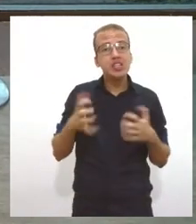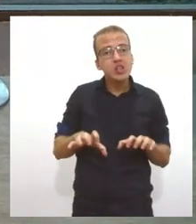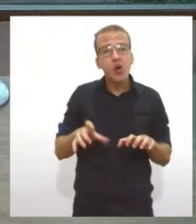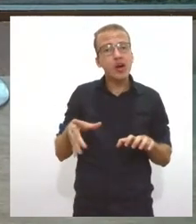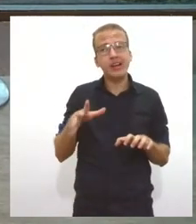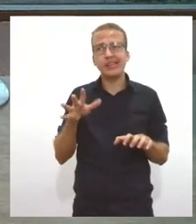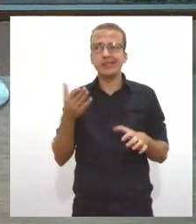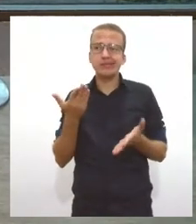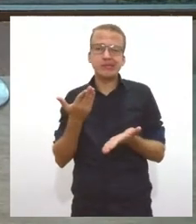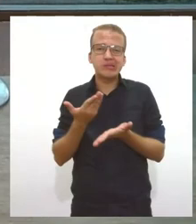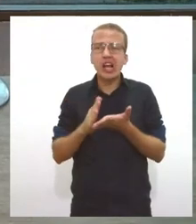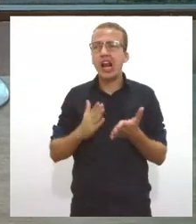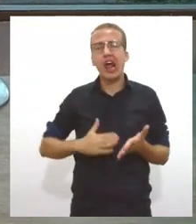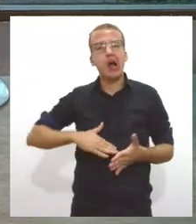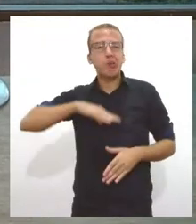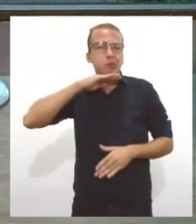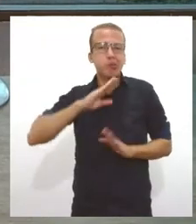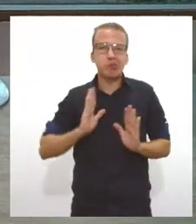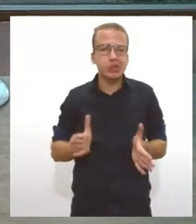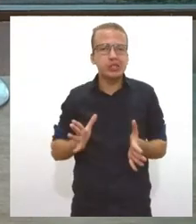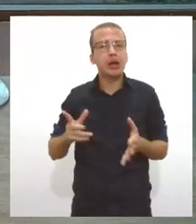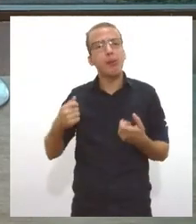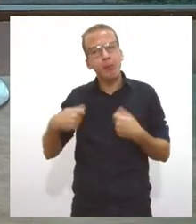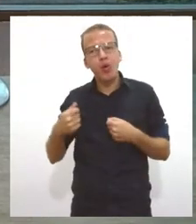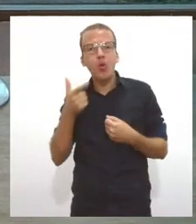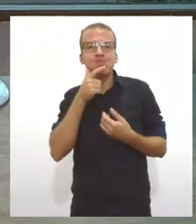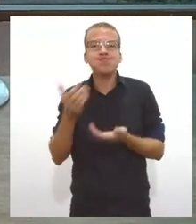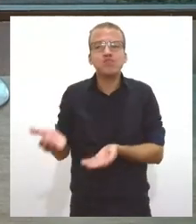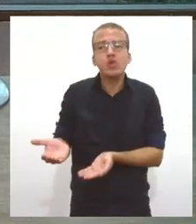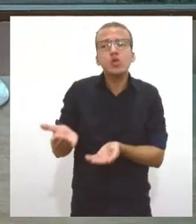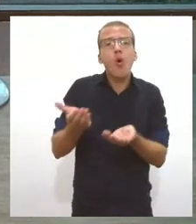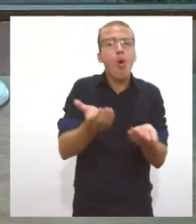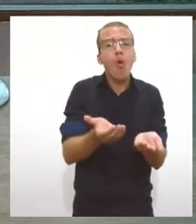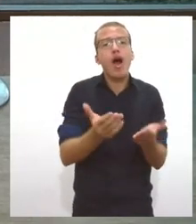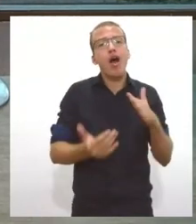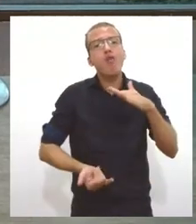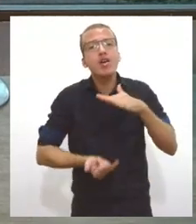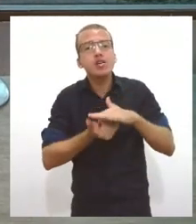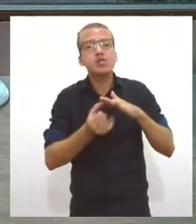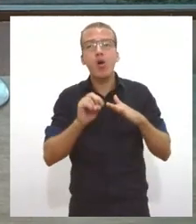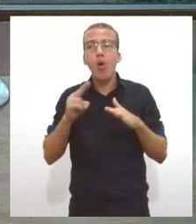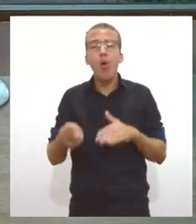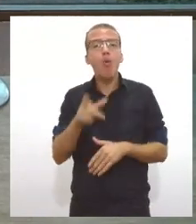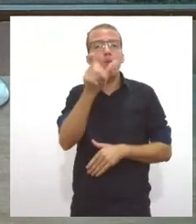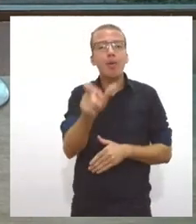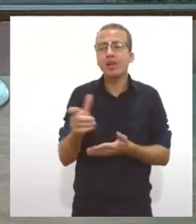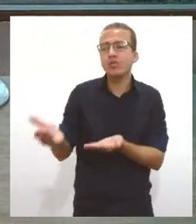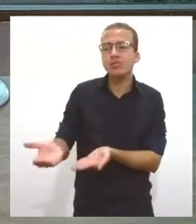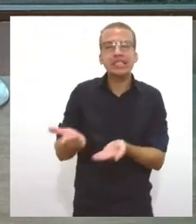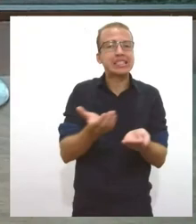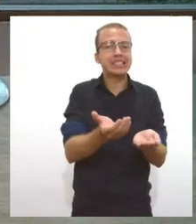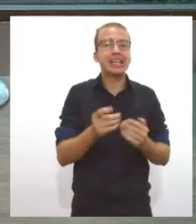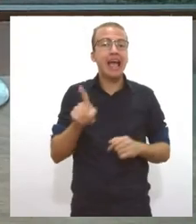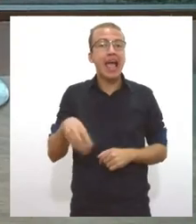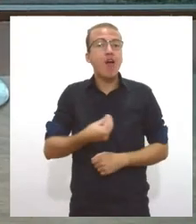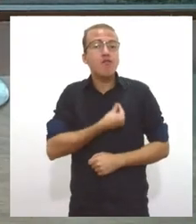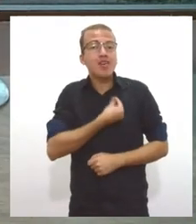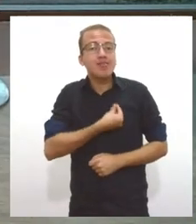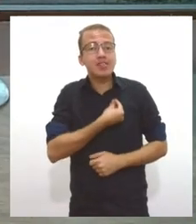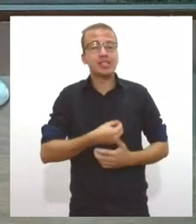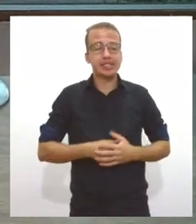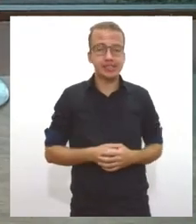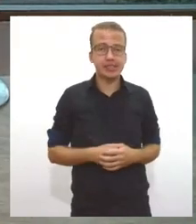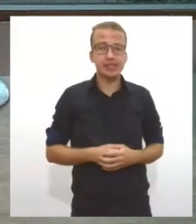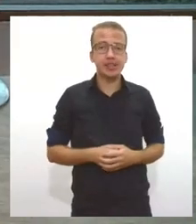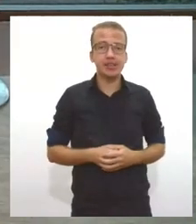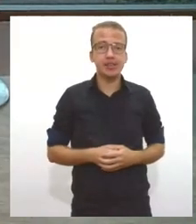a quem de fato pode cuidar uma instituição ou alguém que de fato porque é uma vida e a gente está se referindo